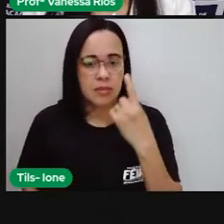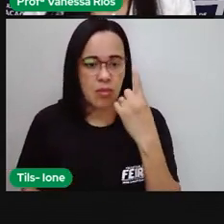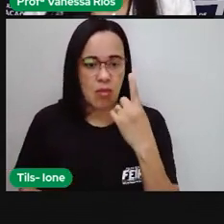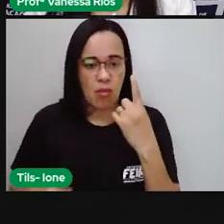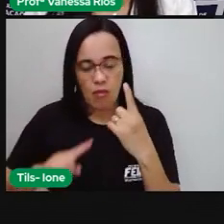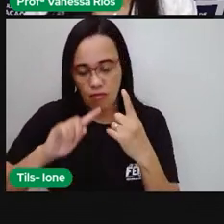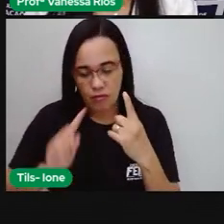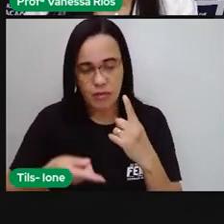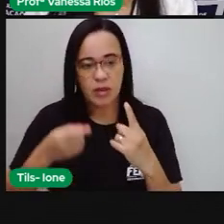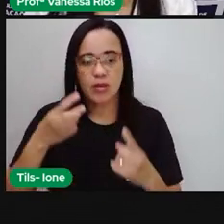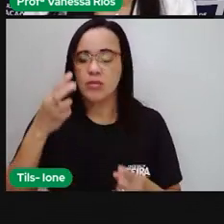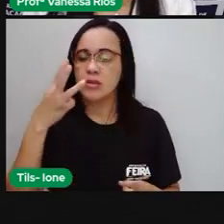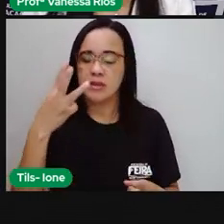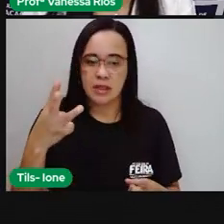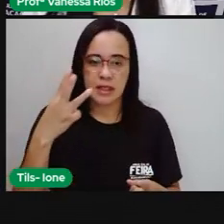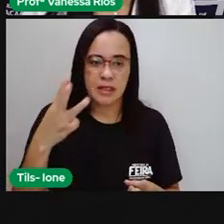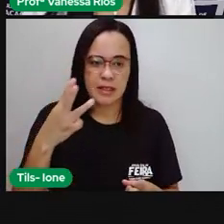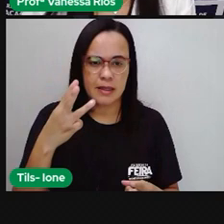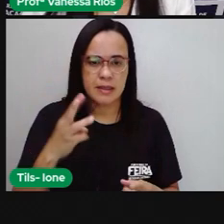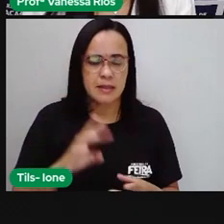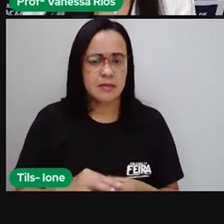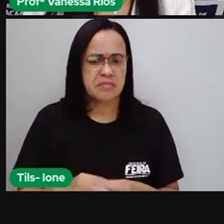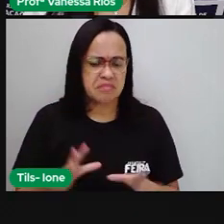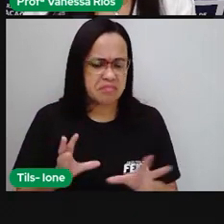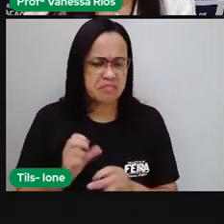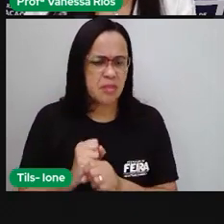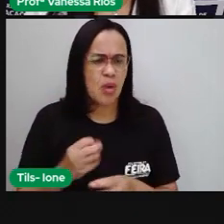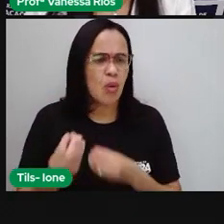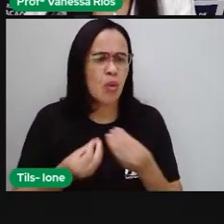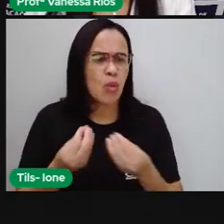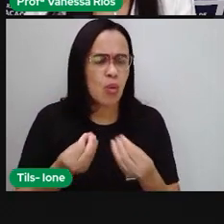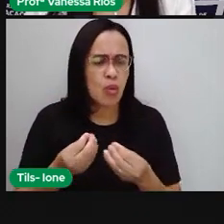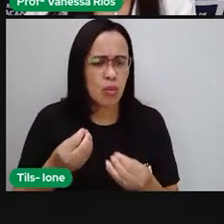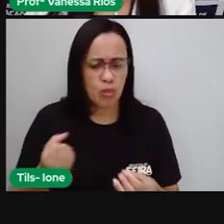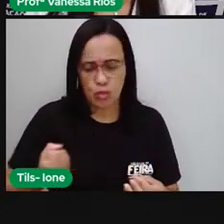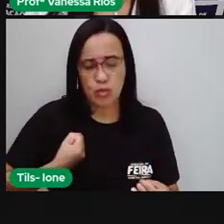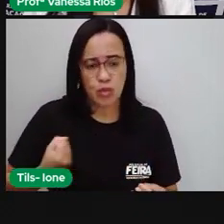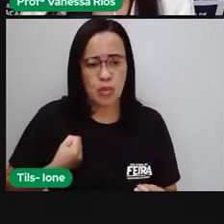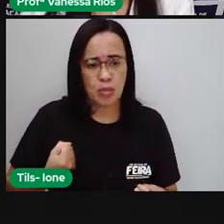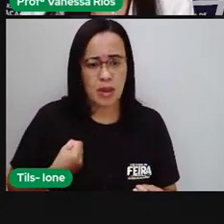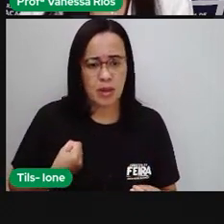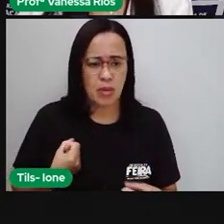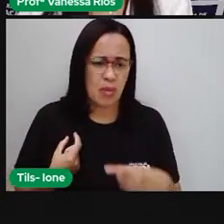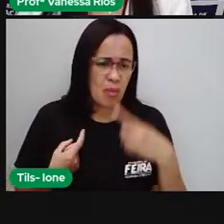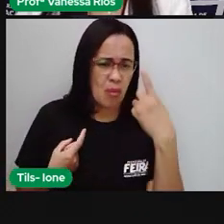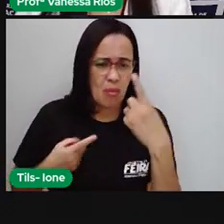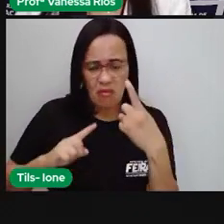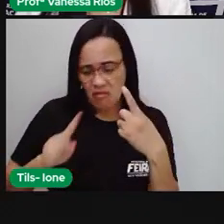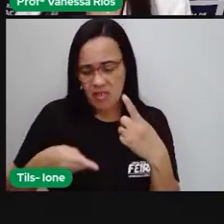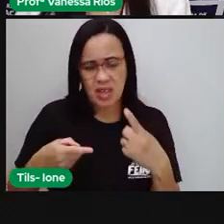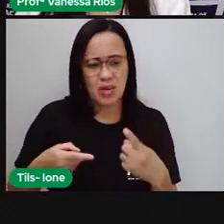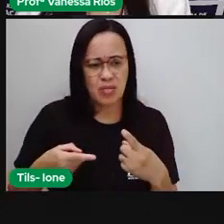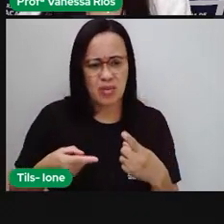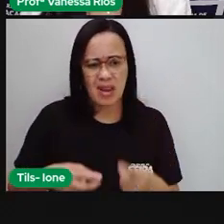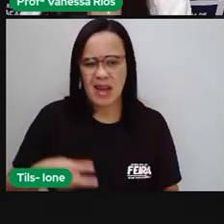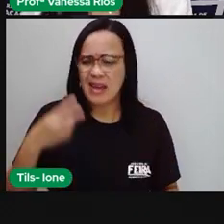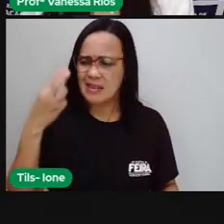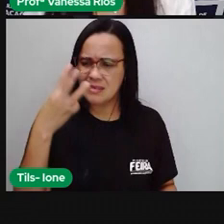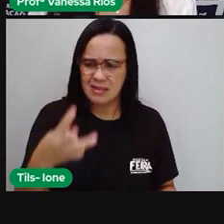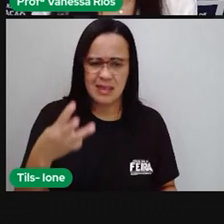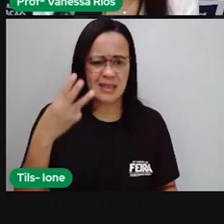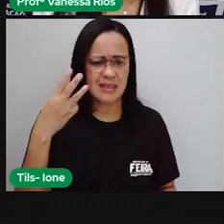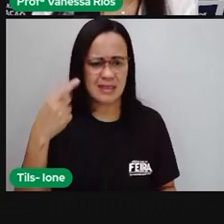Então, existe uma forma ainda de gente aproximar esse número, em vez de falar aí, 1,376.